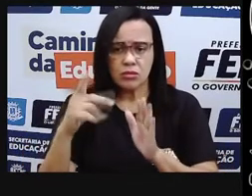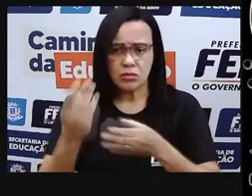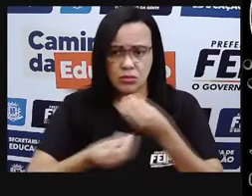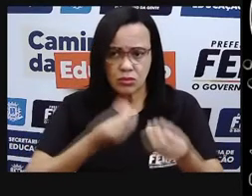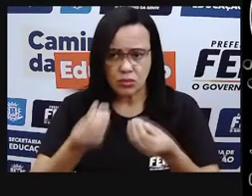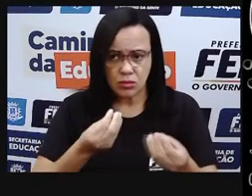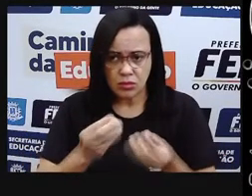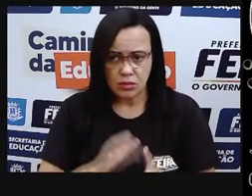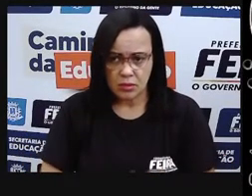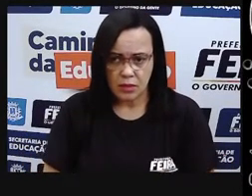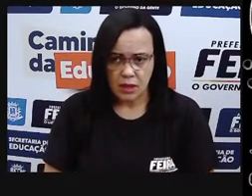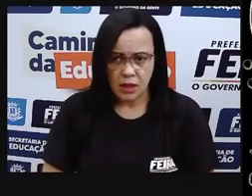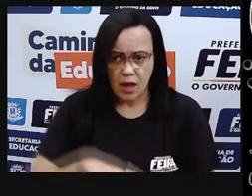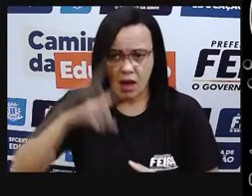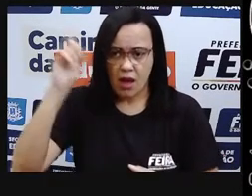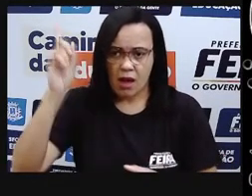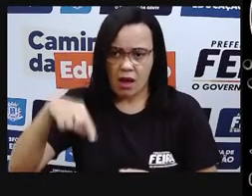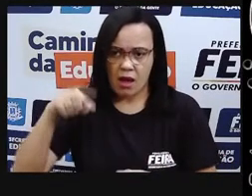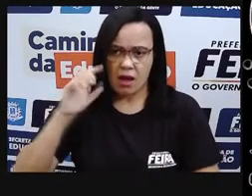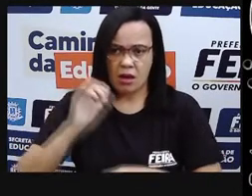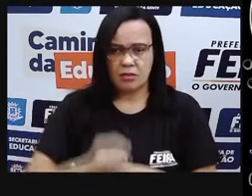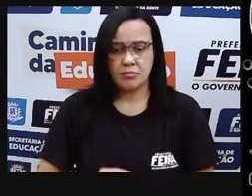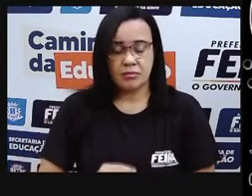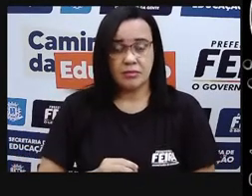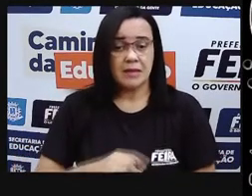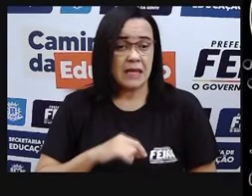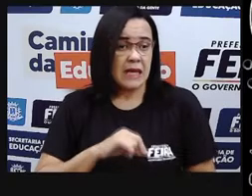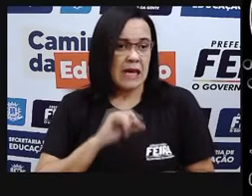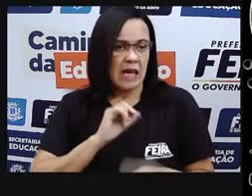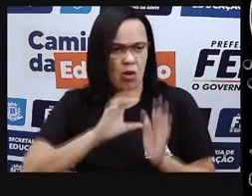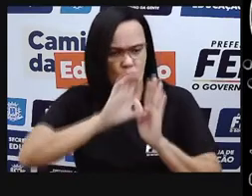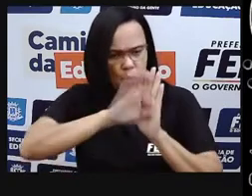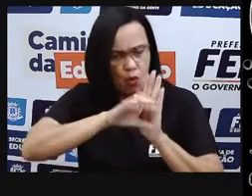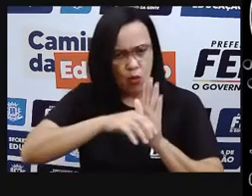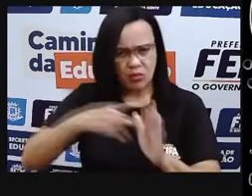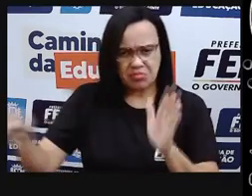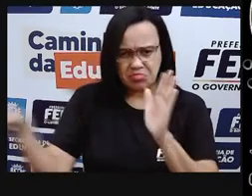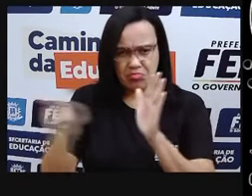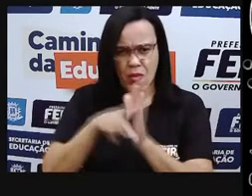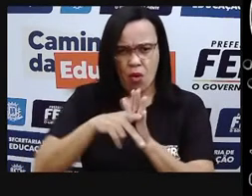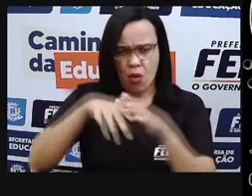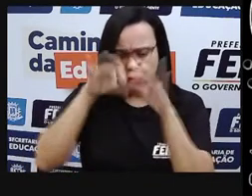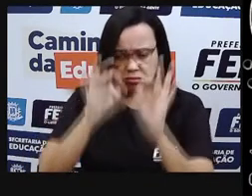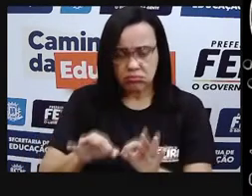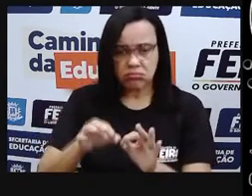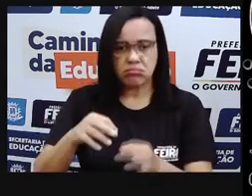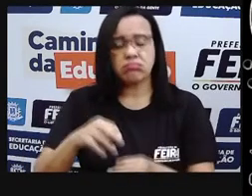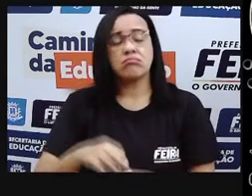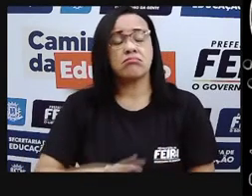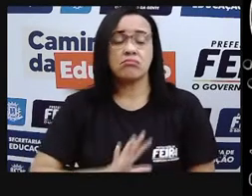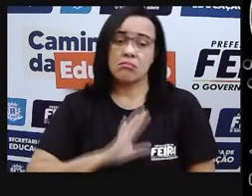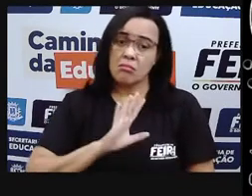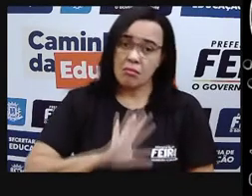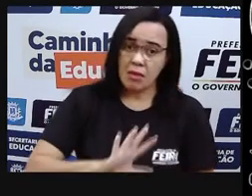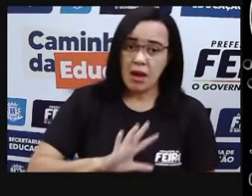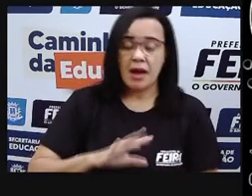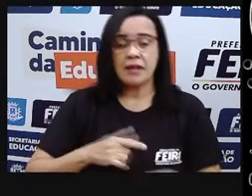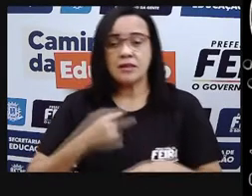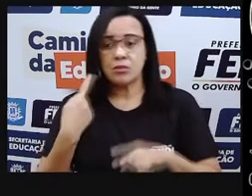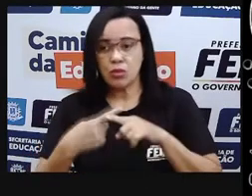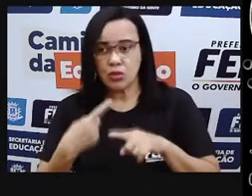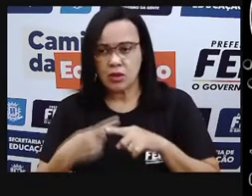Energia, né, não tem uma definição exata. Mas, para a física, a gente pode considerar